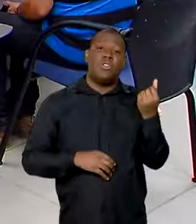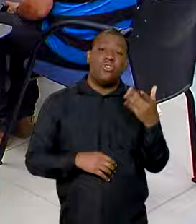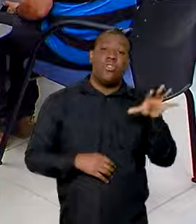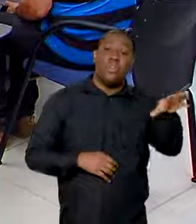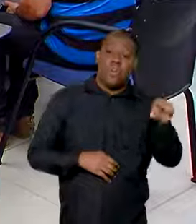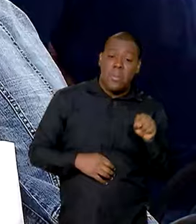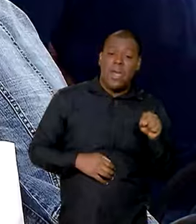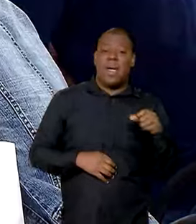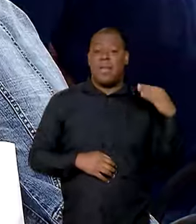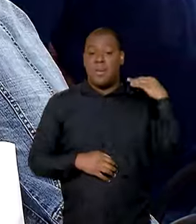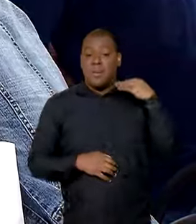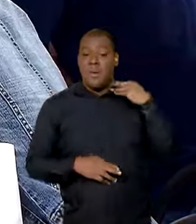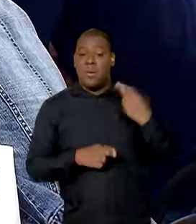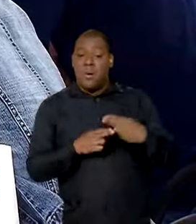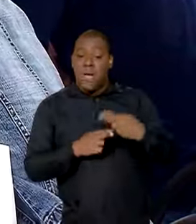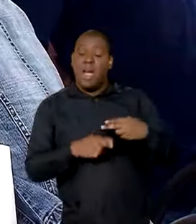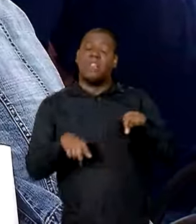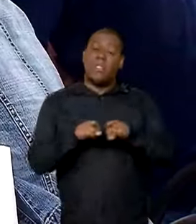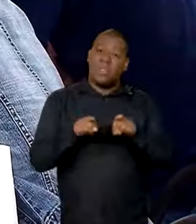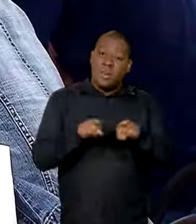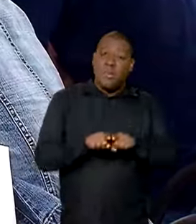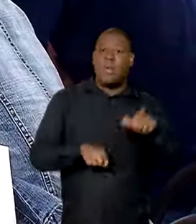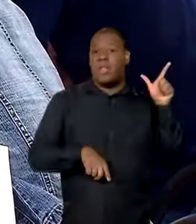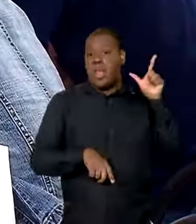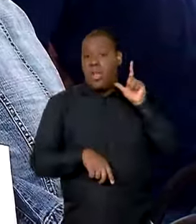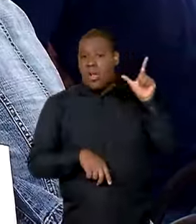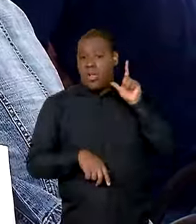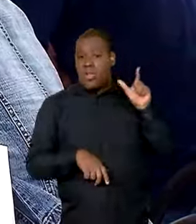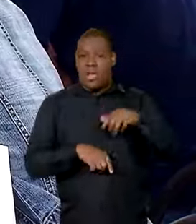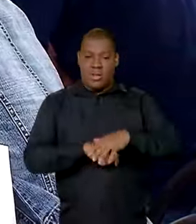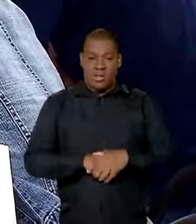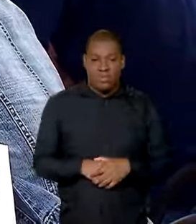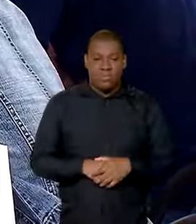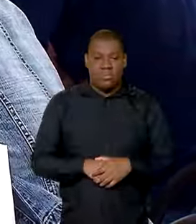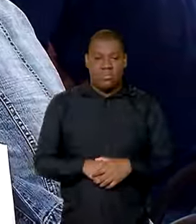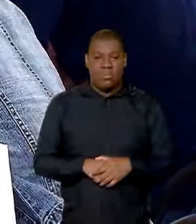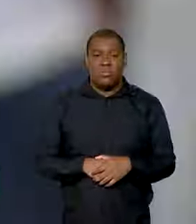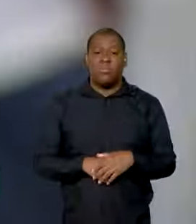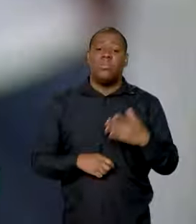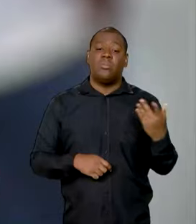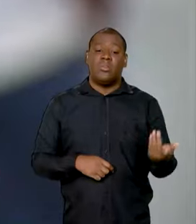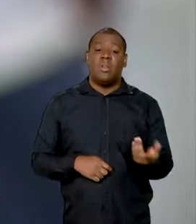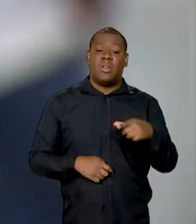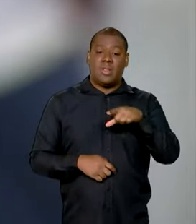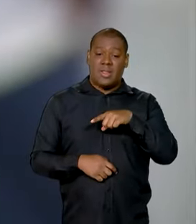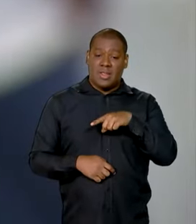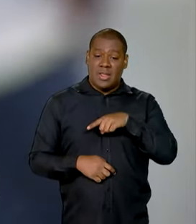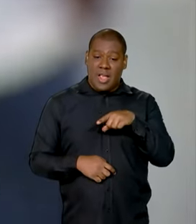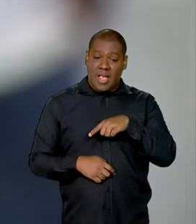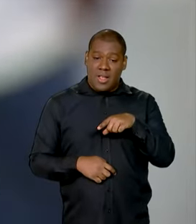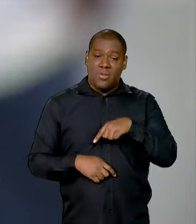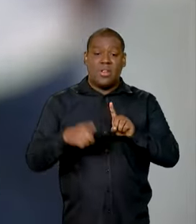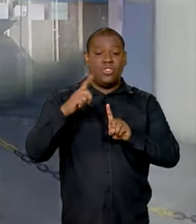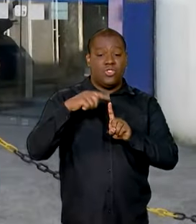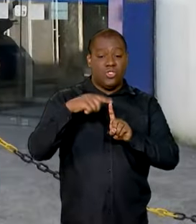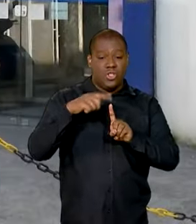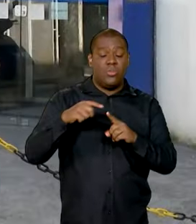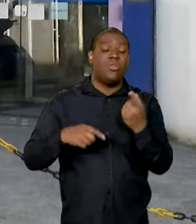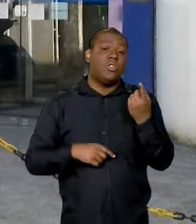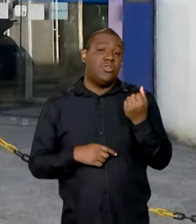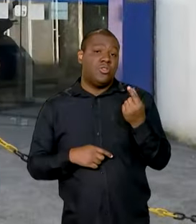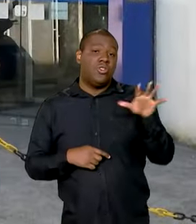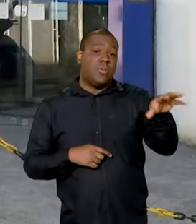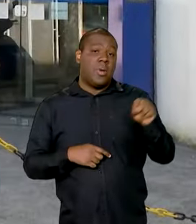terminais de autoatendimento. A opção do saque aniversário foi criada em 2019 e utiliza parte do saldo do FGTS,